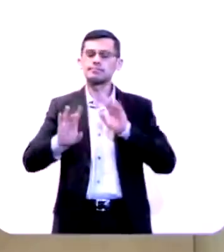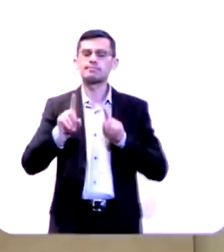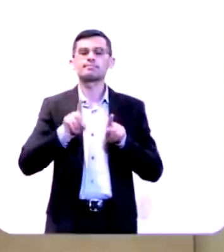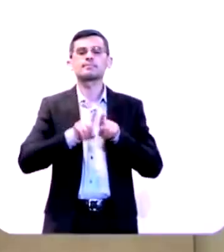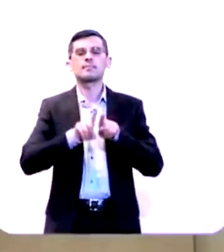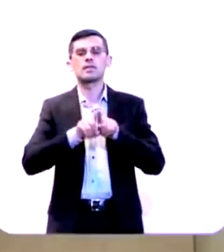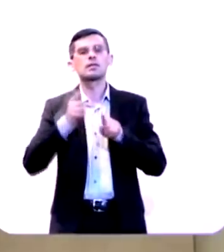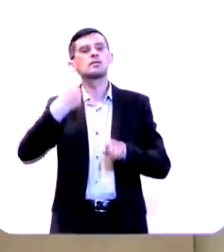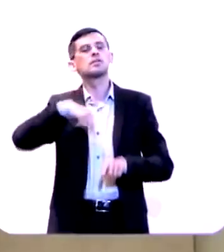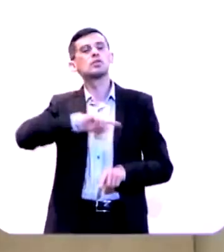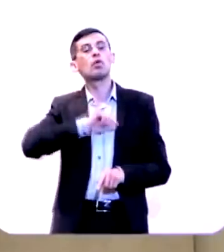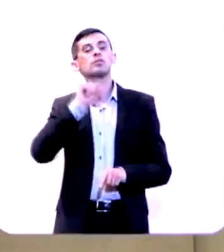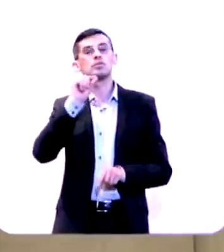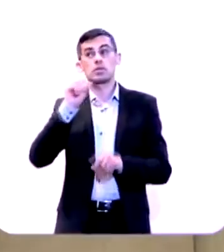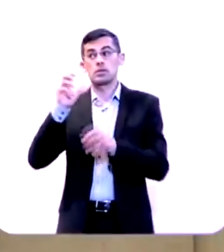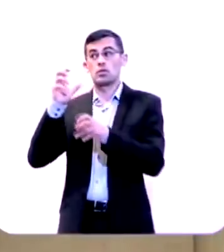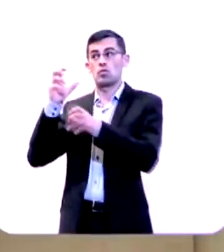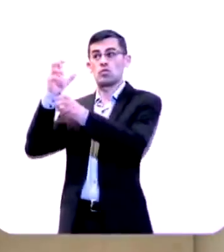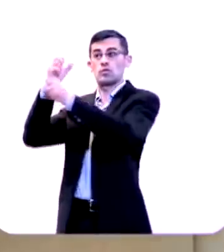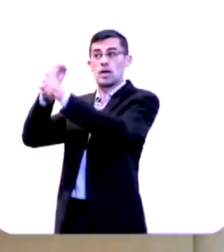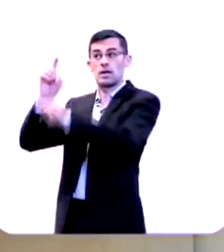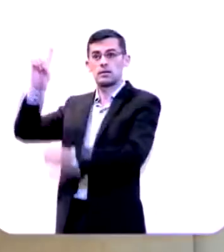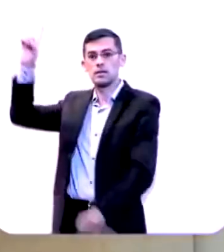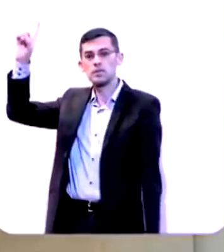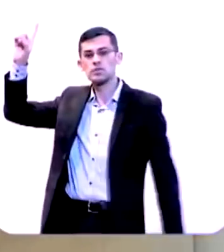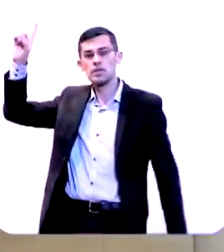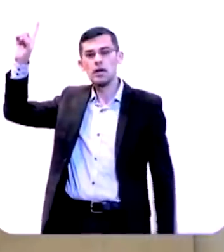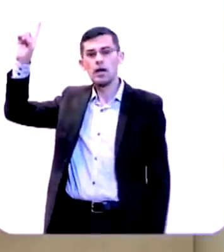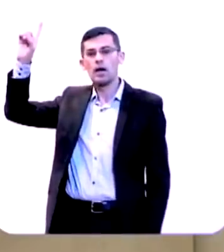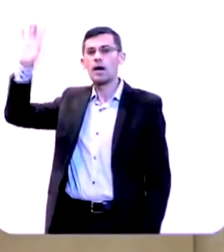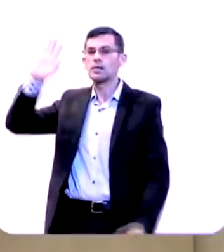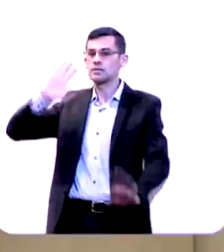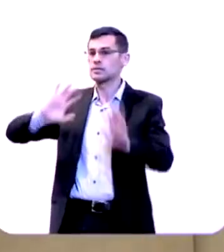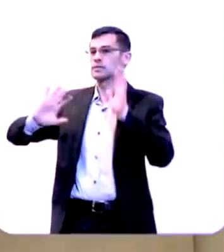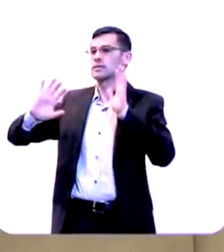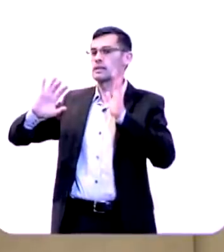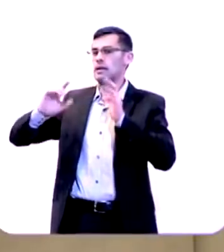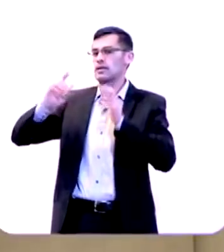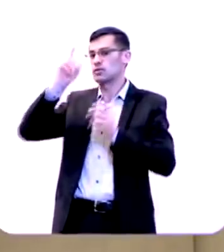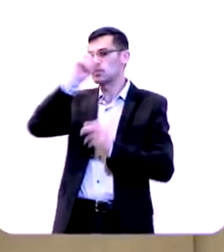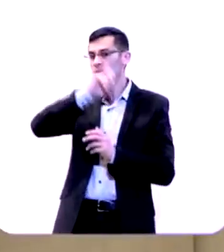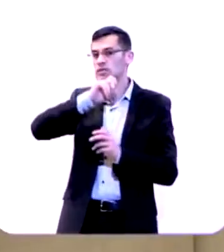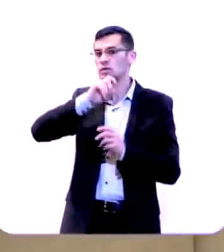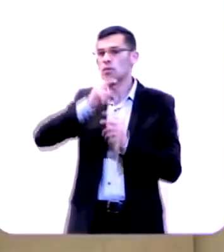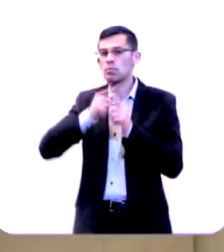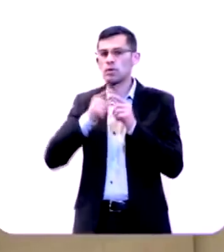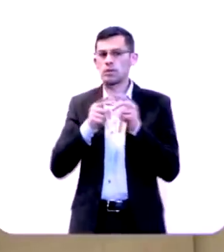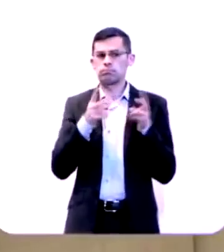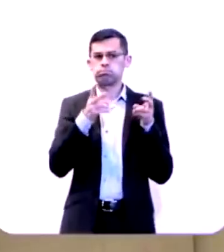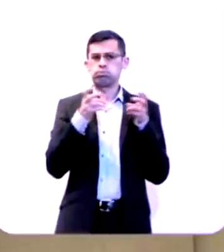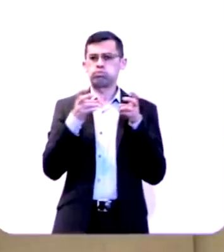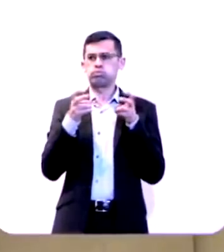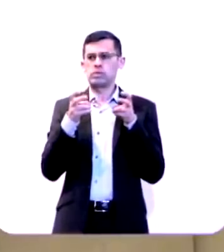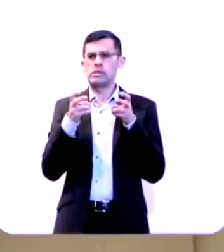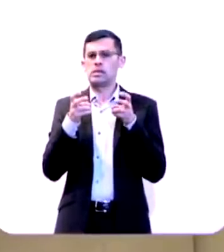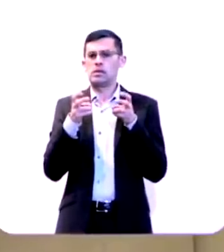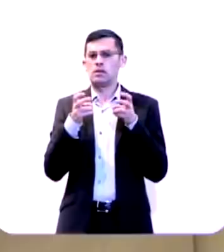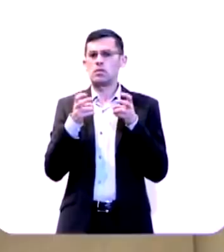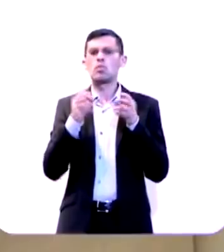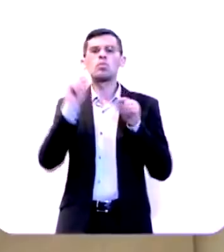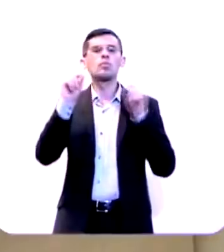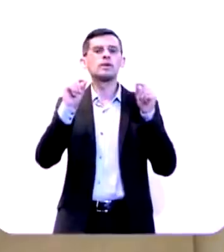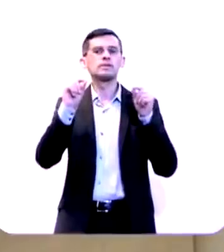a gente depender de Deus é quase uma atitude irracional porque do ponto de vista lógico